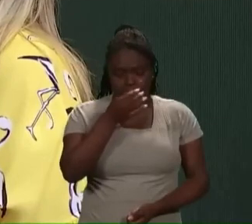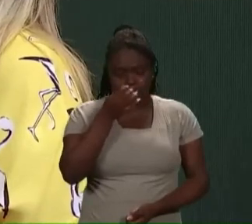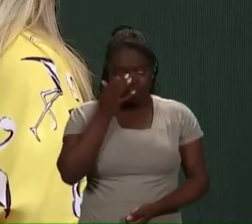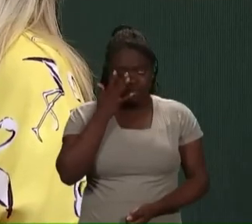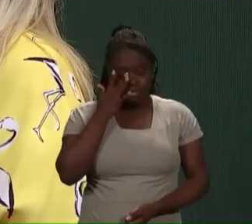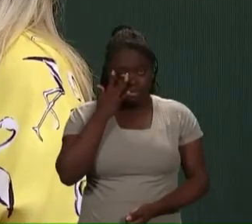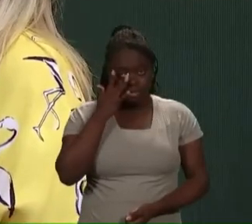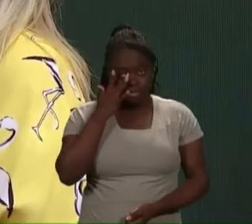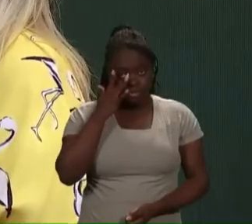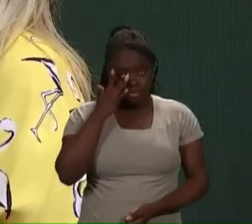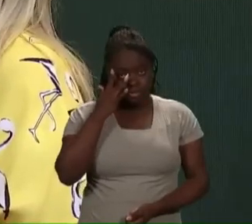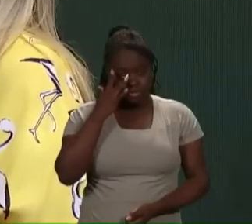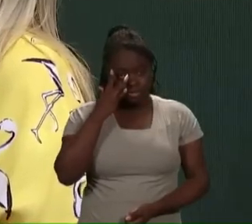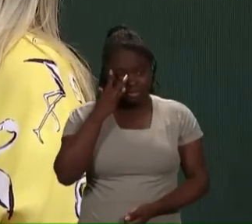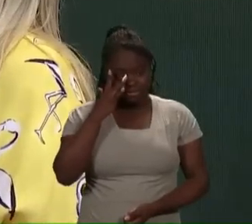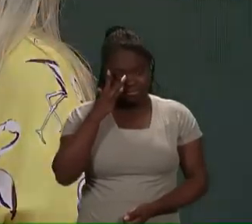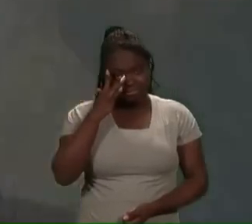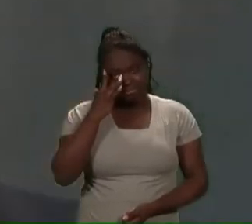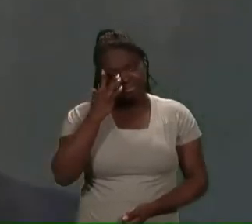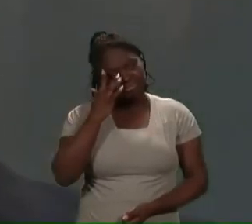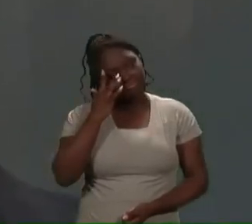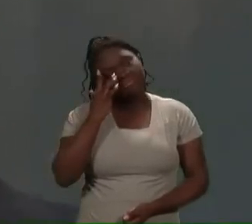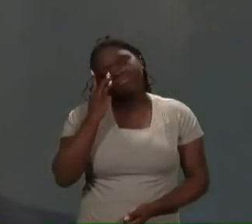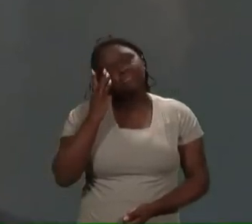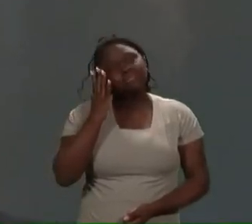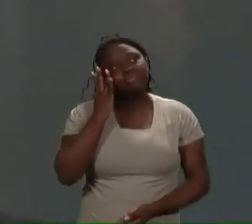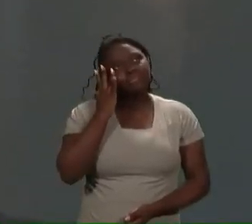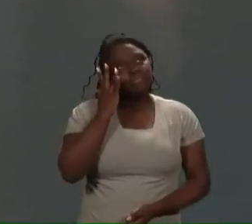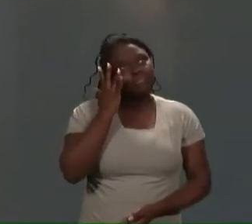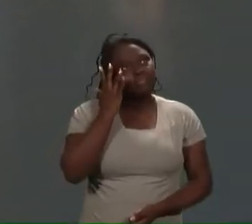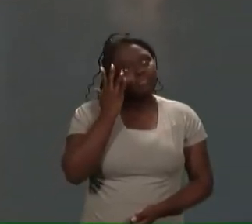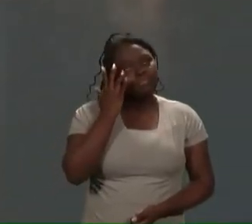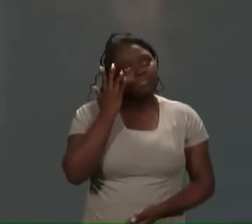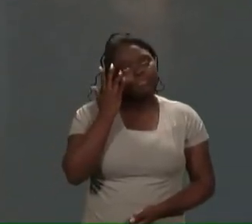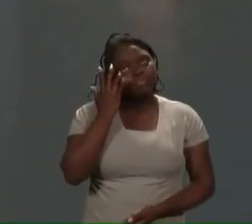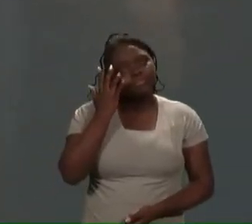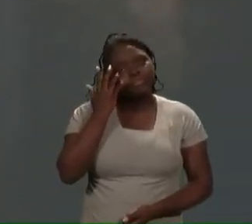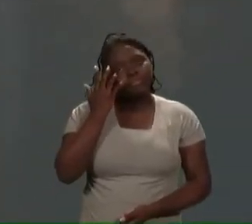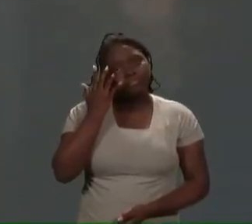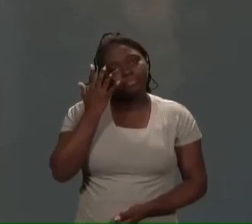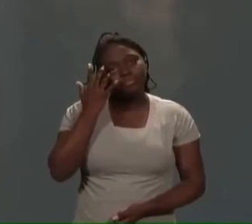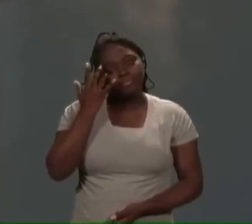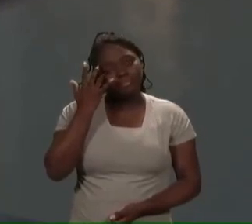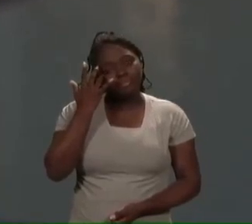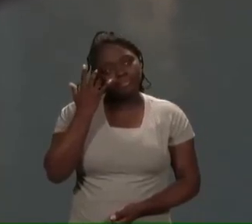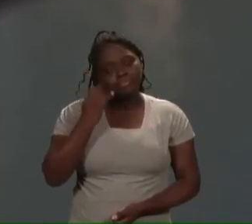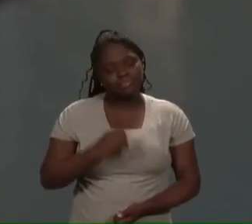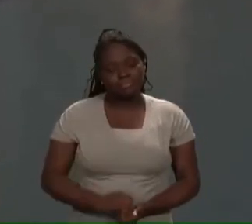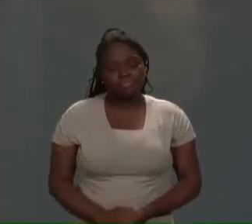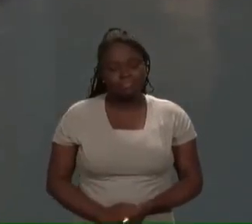Já vamos viver. Sei que vocês estarão orando por mim.